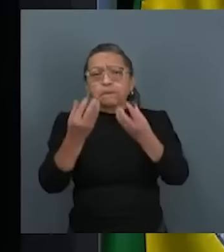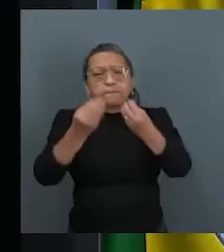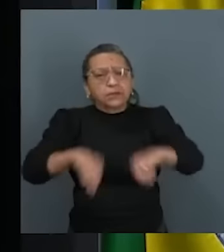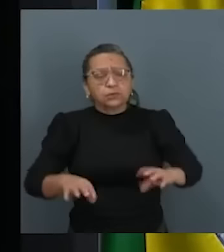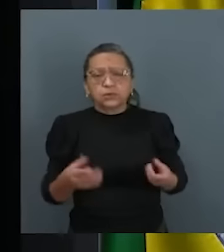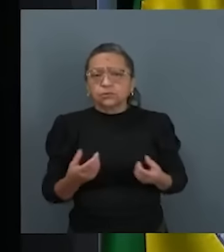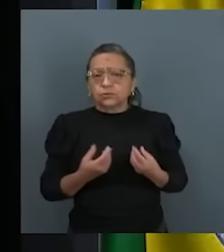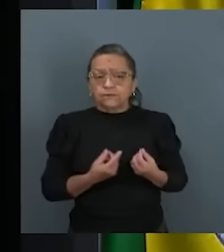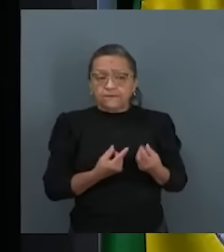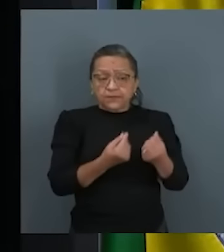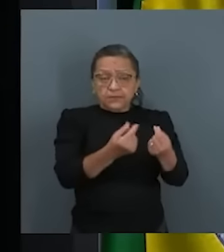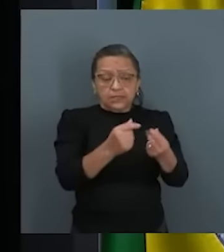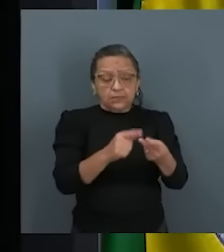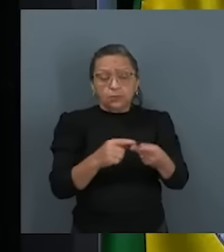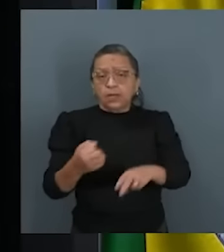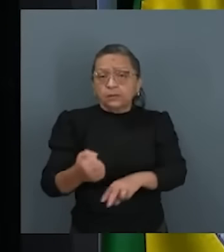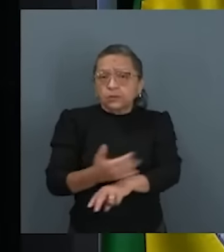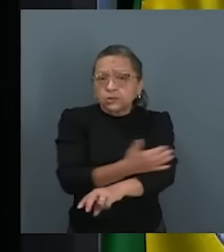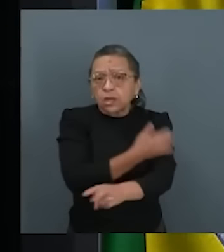financeiramente, emocionalmente,